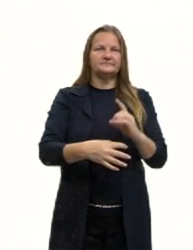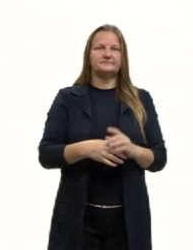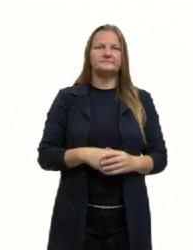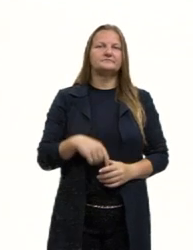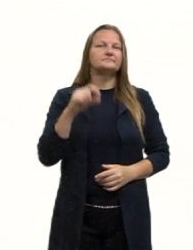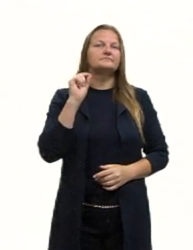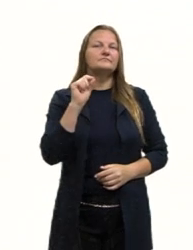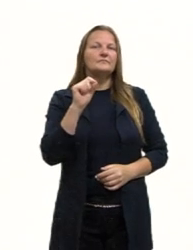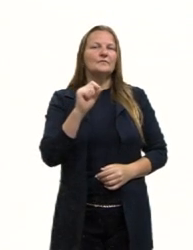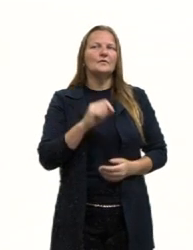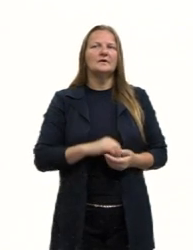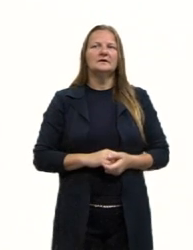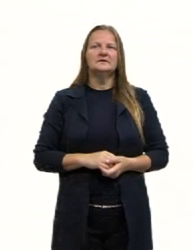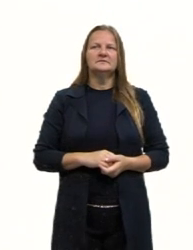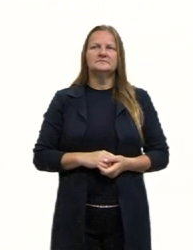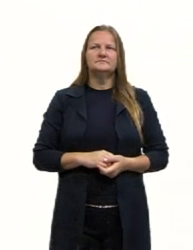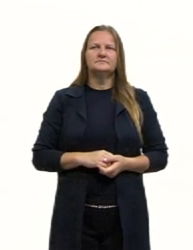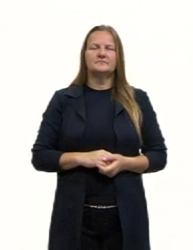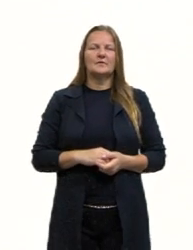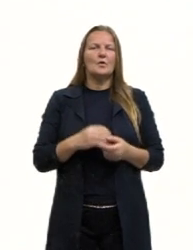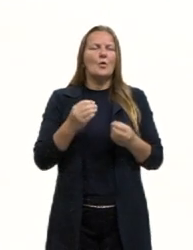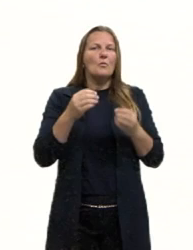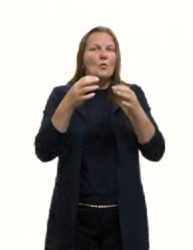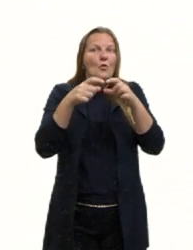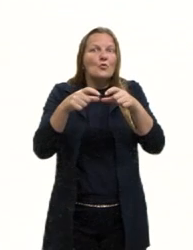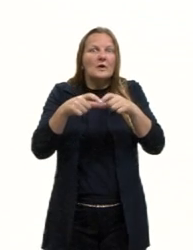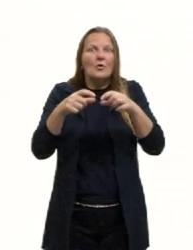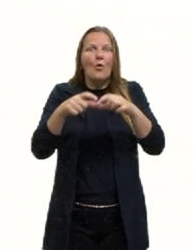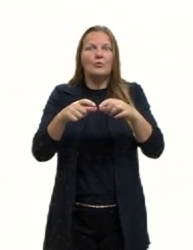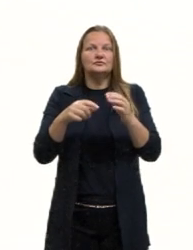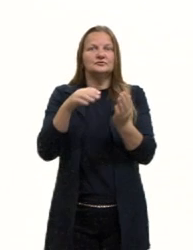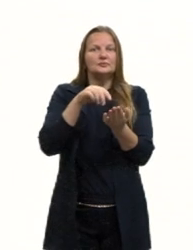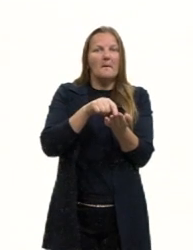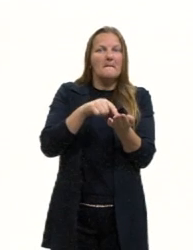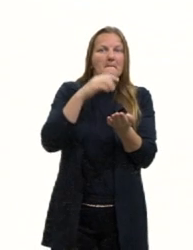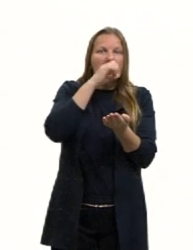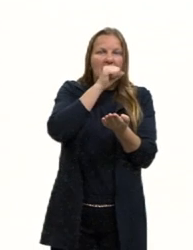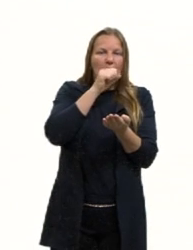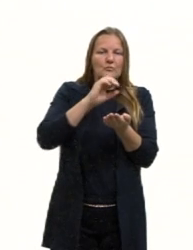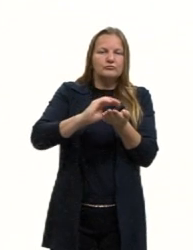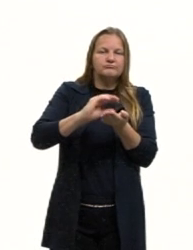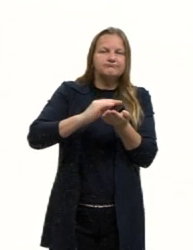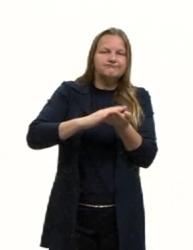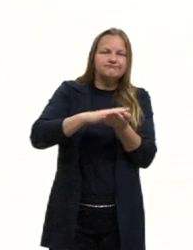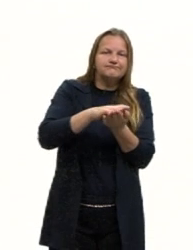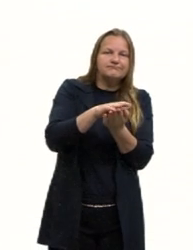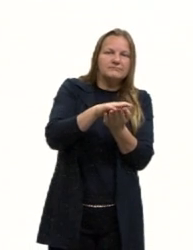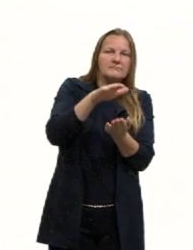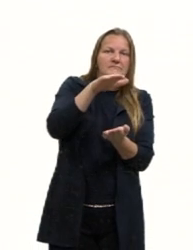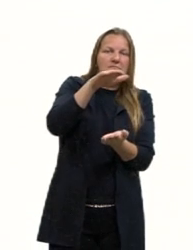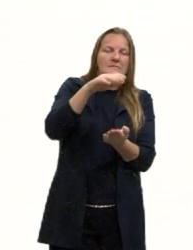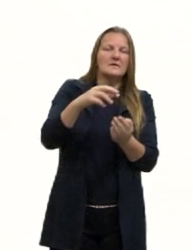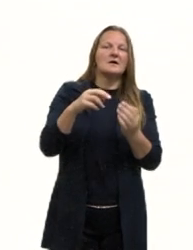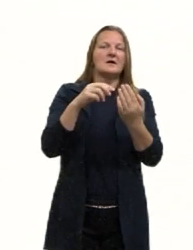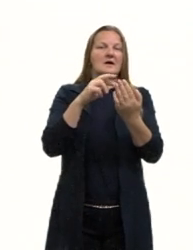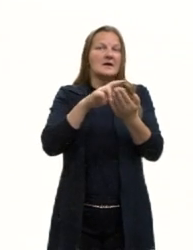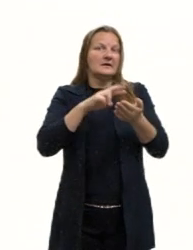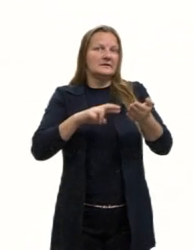só para que fiquemos bem localizados de onde estamos e para onde vamos. Isso é importante na nossa redação nota mil.